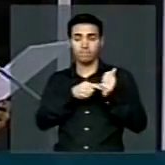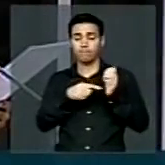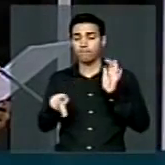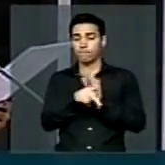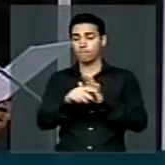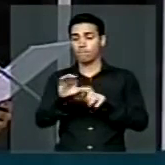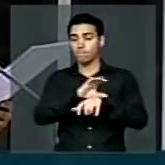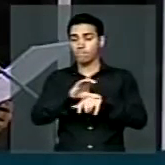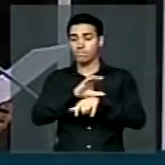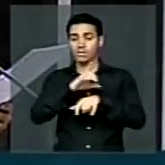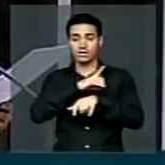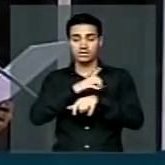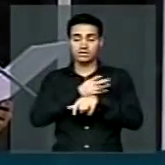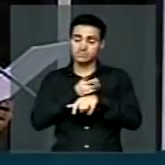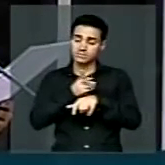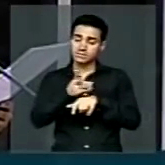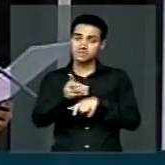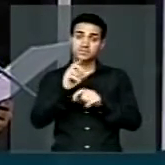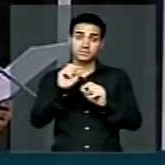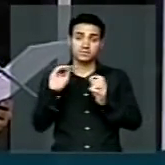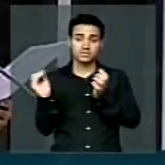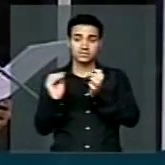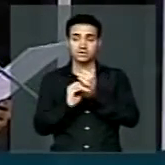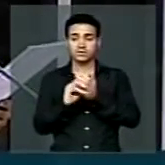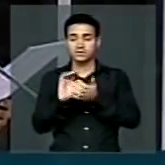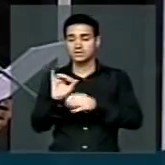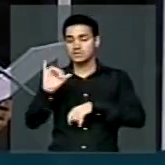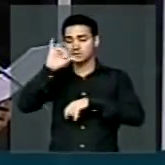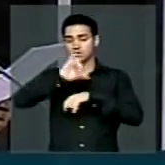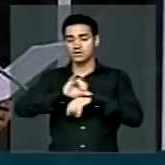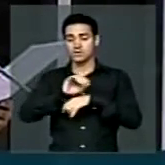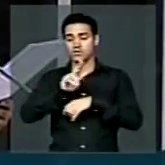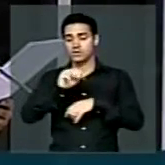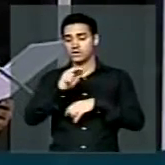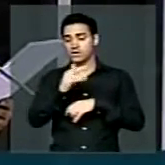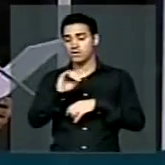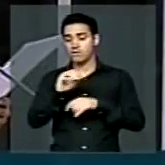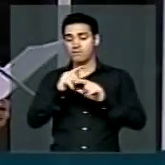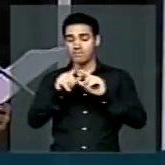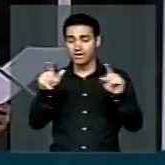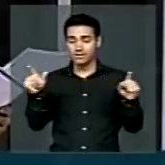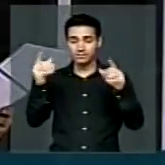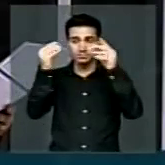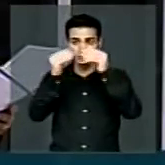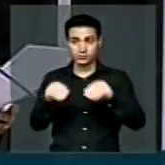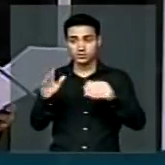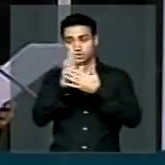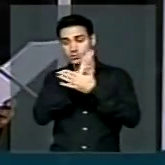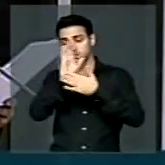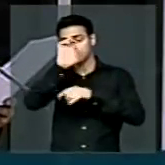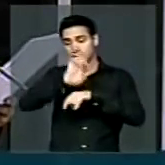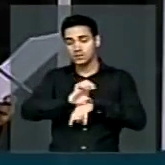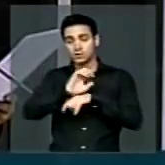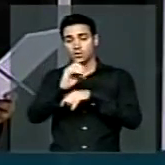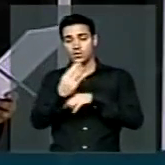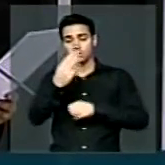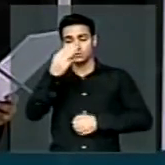tem sido persistentemente erodido pelo centralismo da União em prejuízo da autonomia de Estados e municípios.